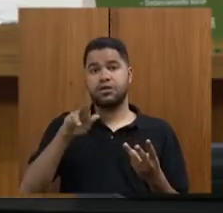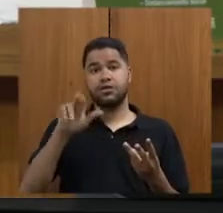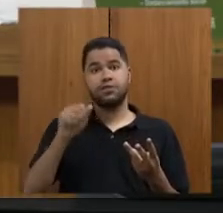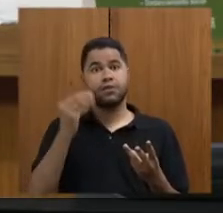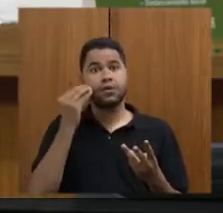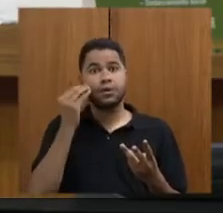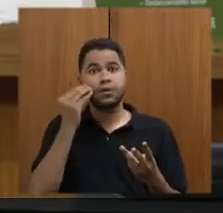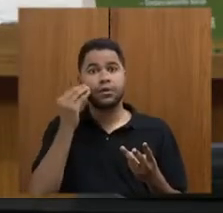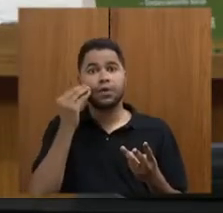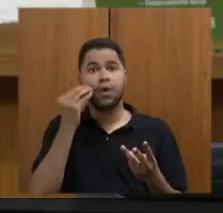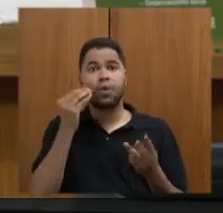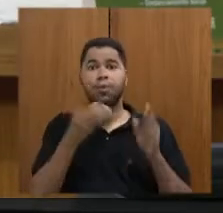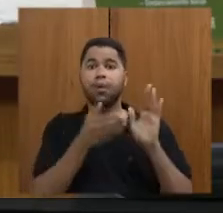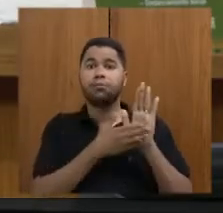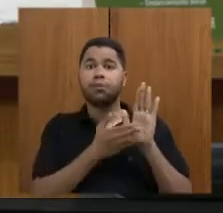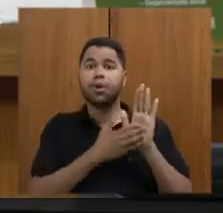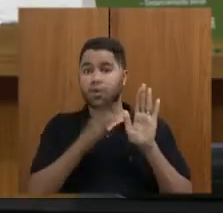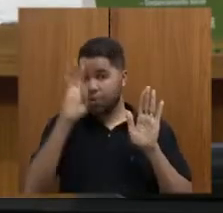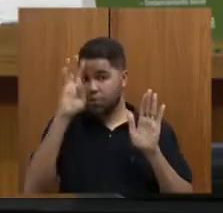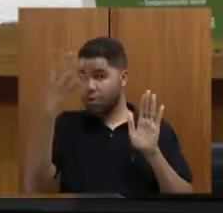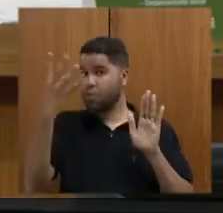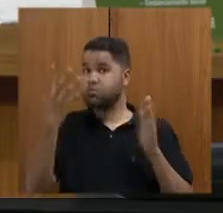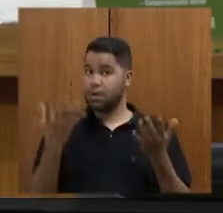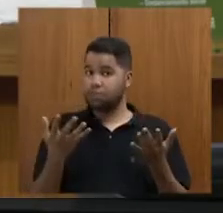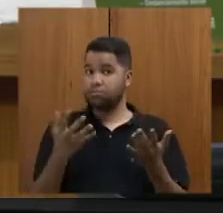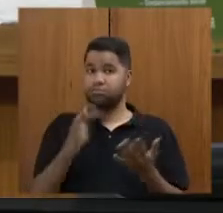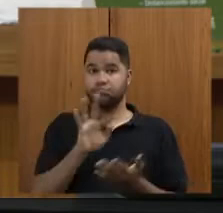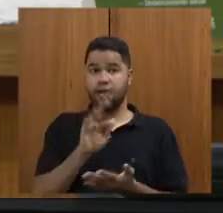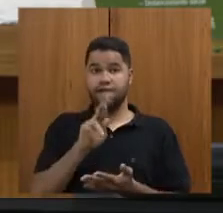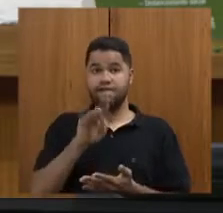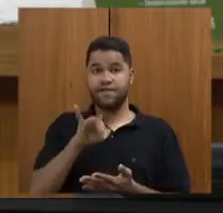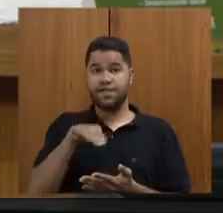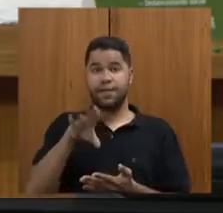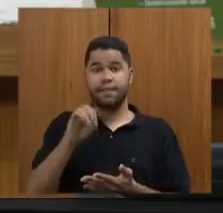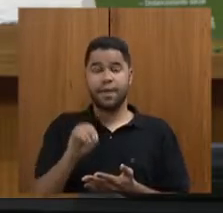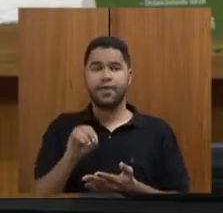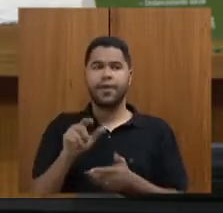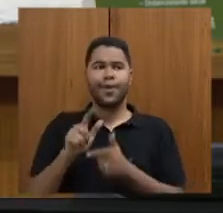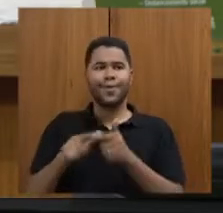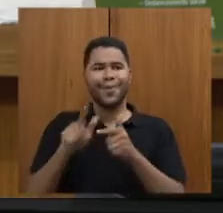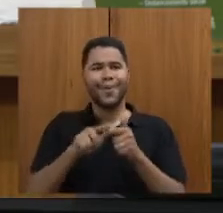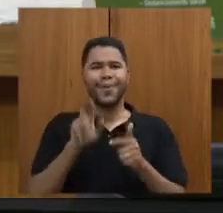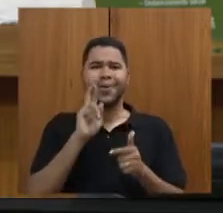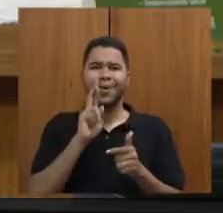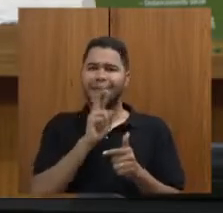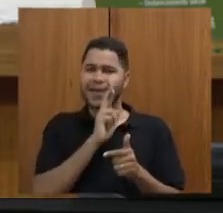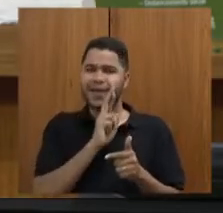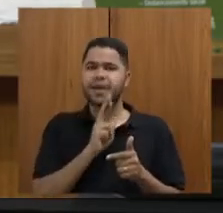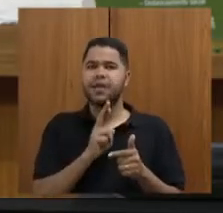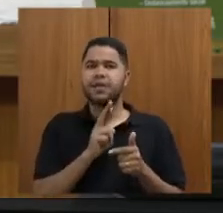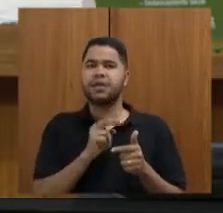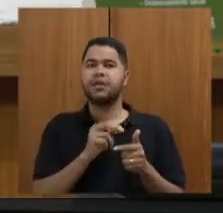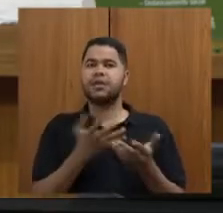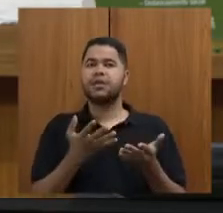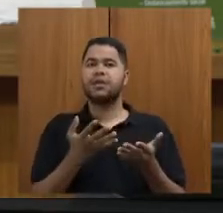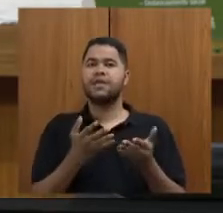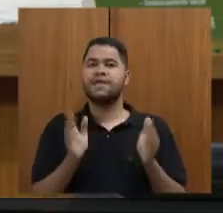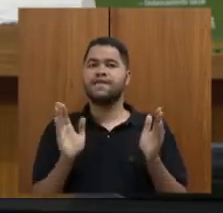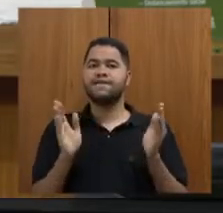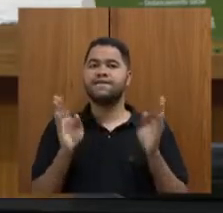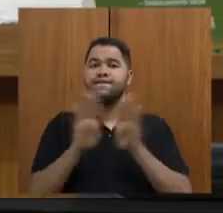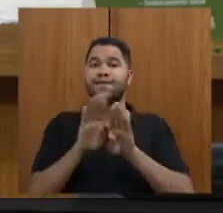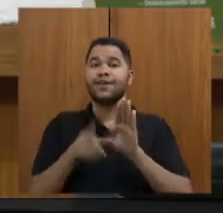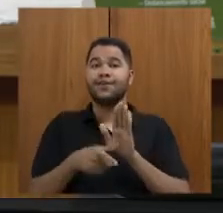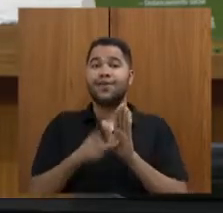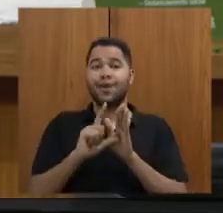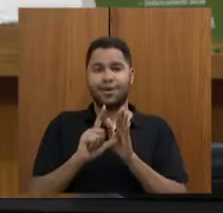solução perfeita, o fretamento. Esse problema, e muitos restaurantes que fecham muito cedo, fecham por conta